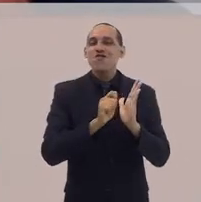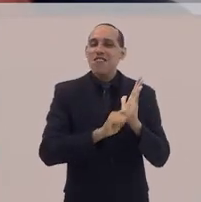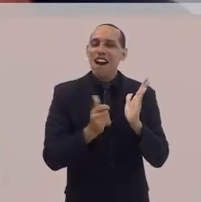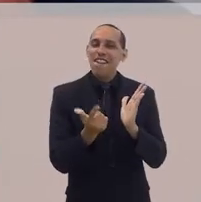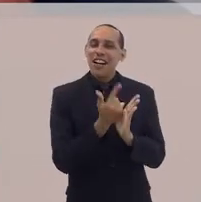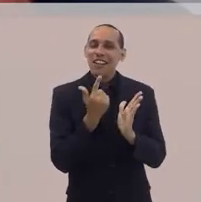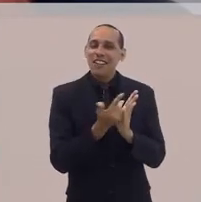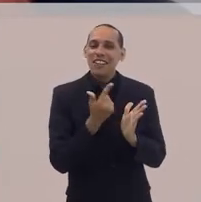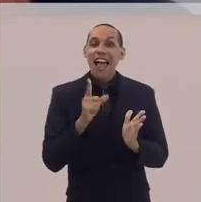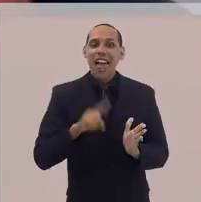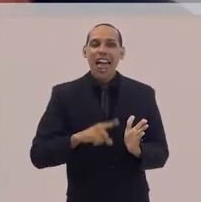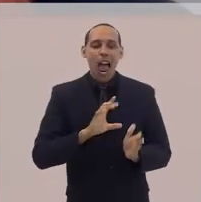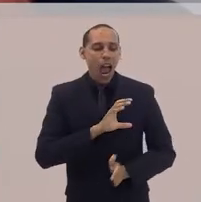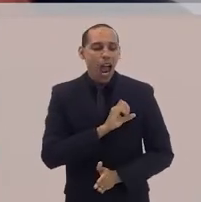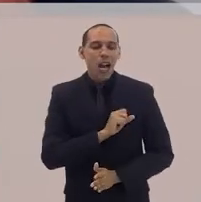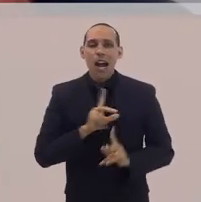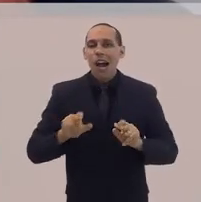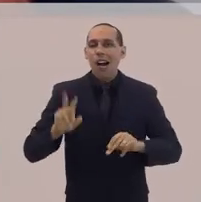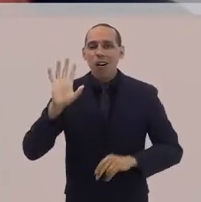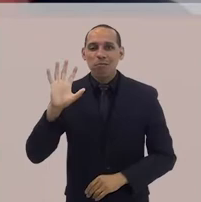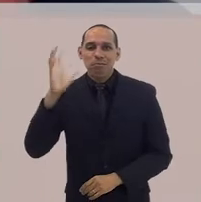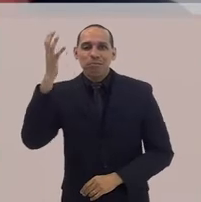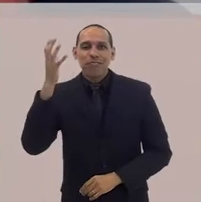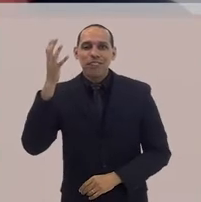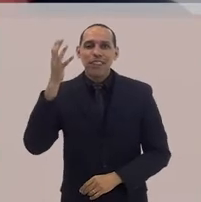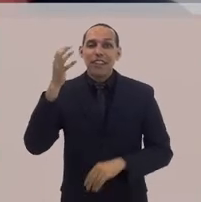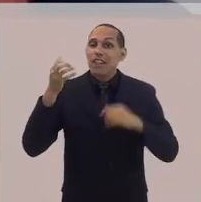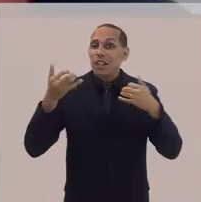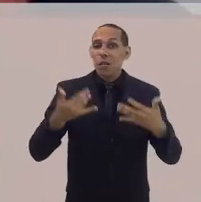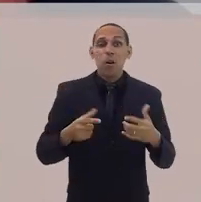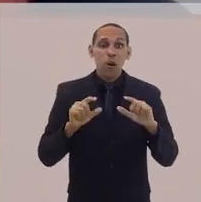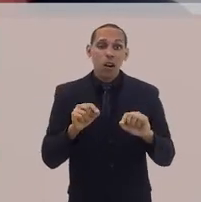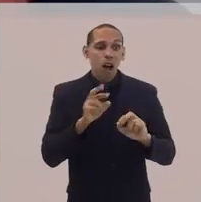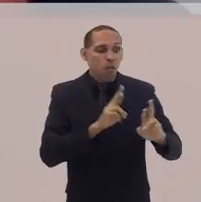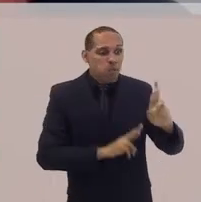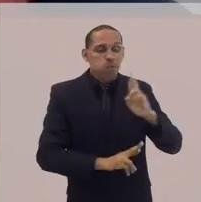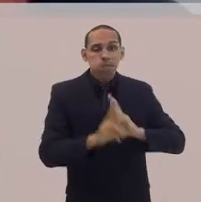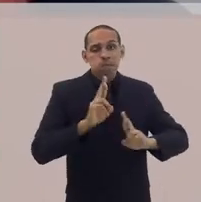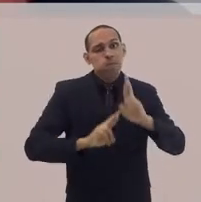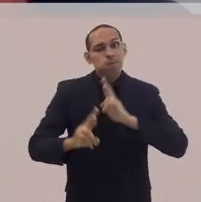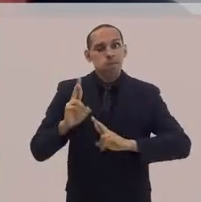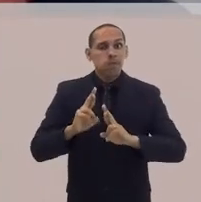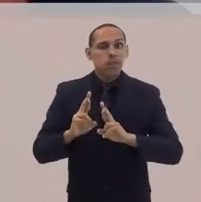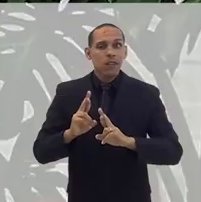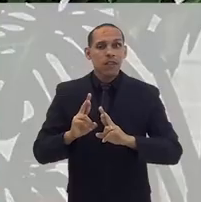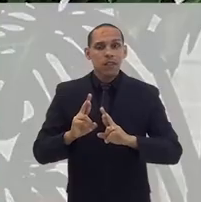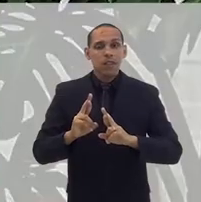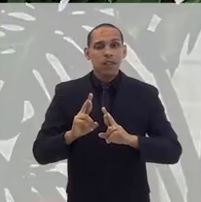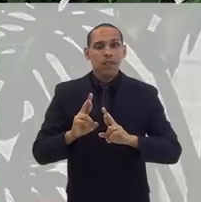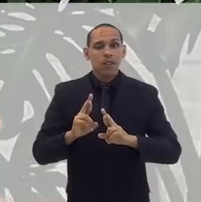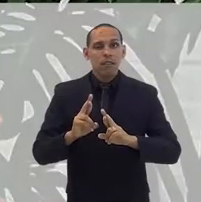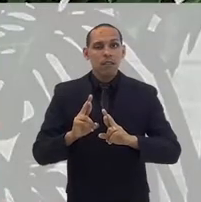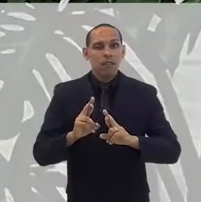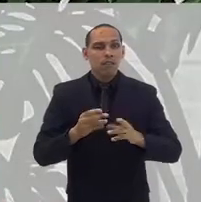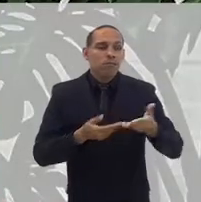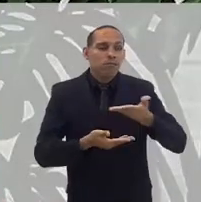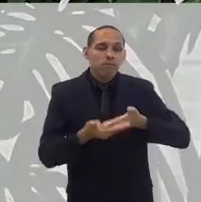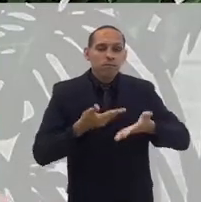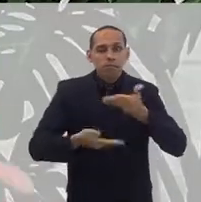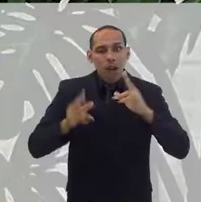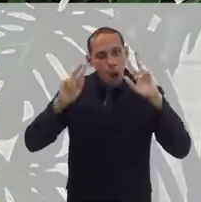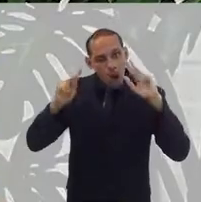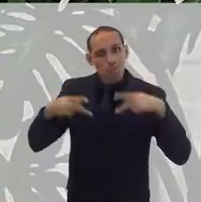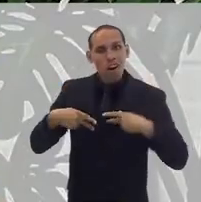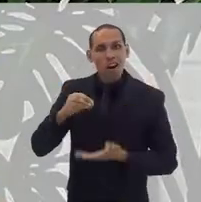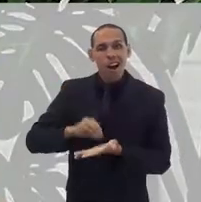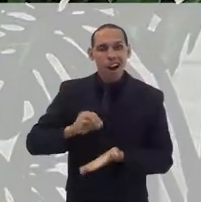primeiro livro, é O Amor como Revolução, e trata dessa questão da correlação entre a falta da convivência